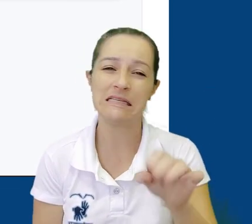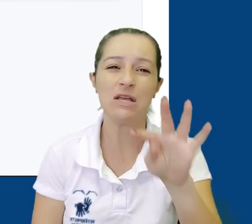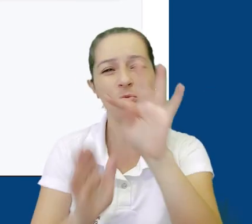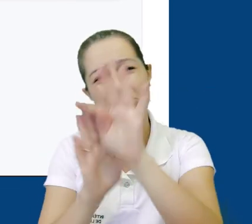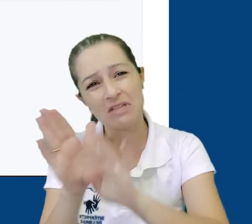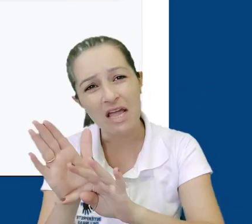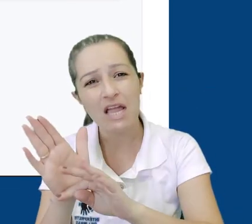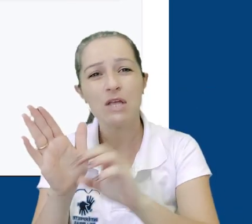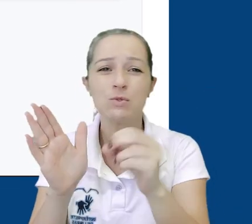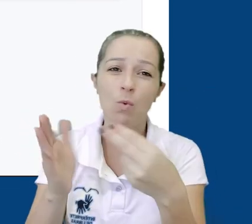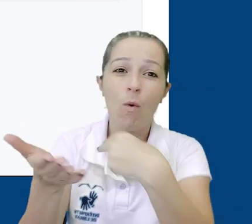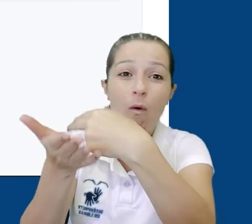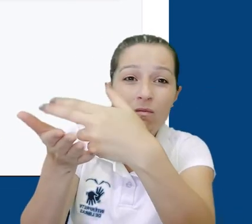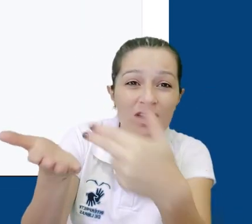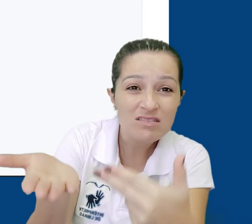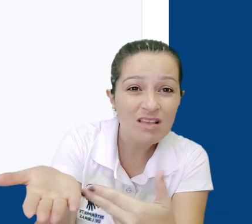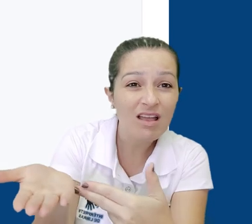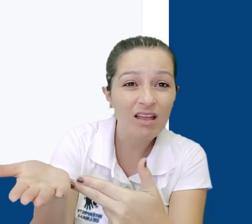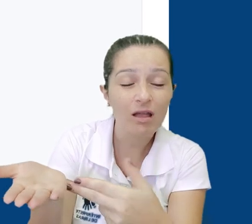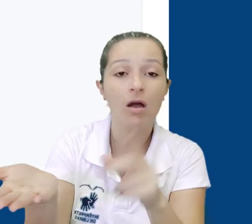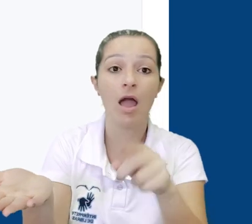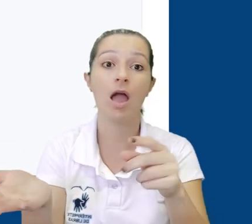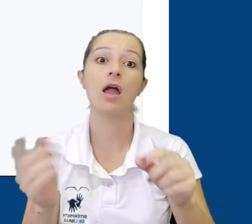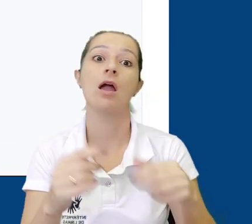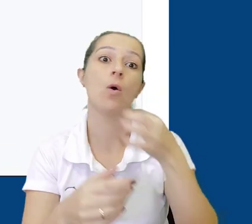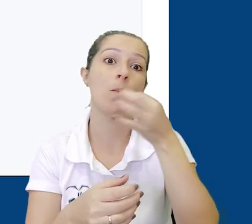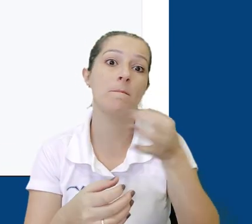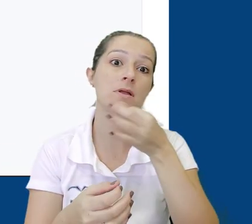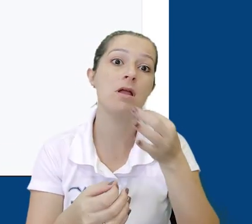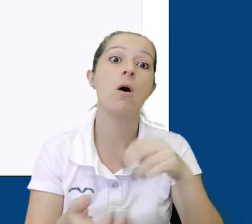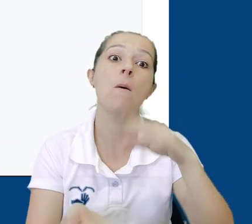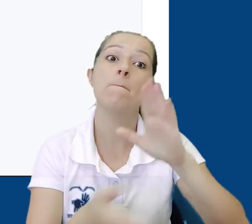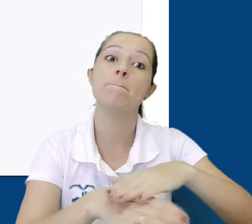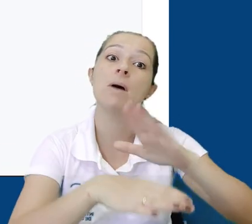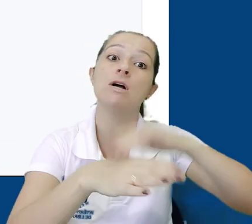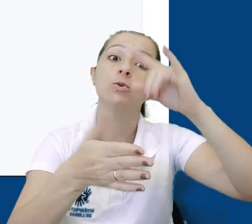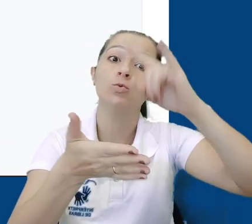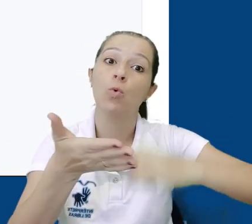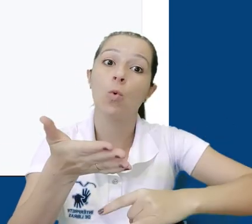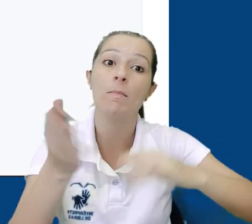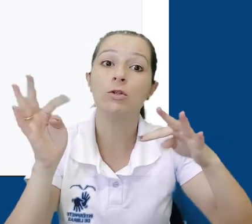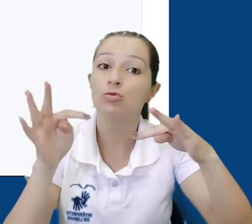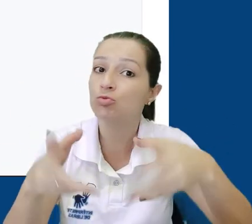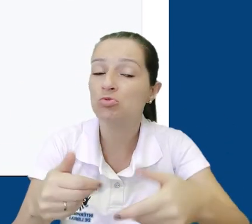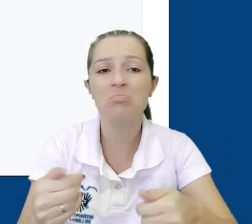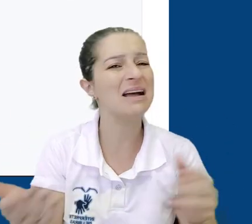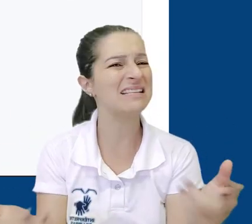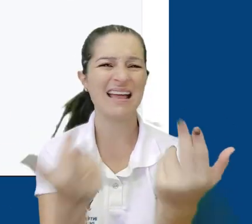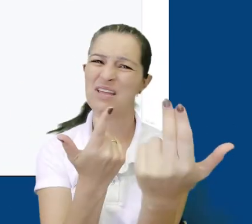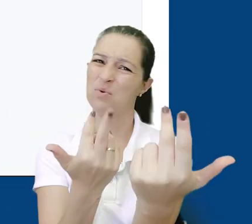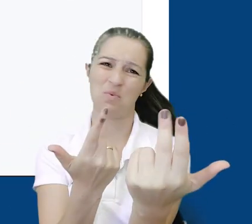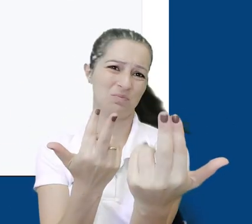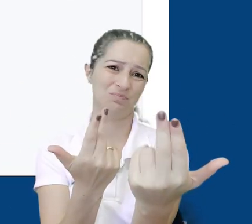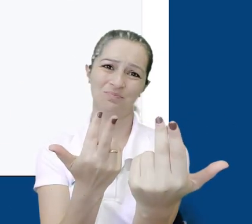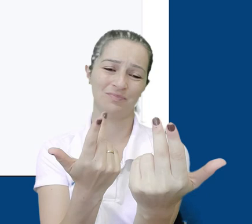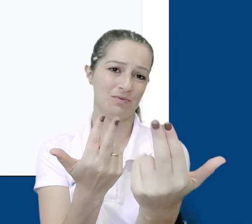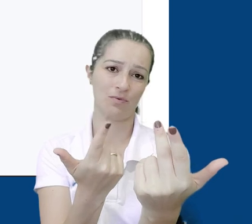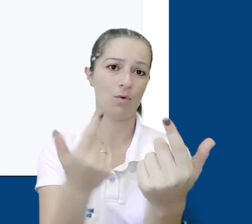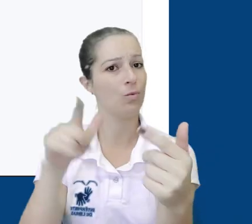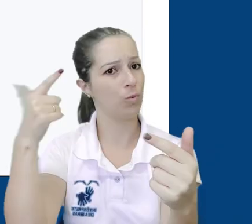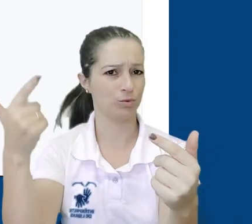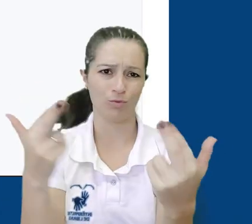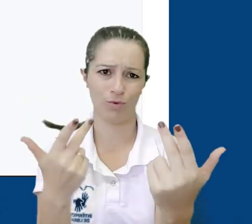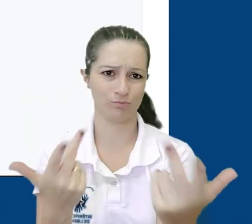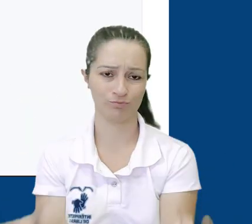vez de comentarmos um texto ou uma forma específica, o comentário será relacionado ao documento inteiro. Mas isso não altera muito a dinâmica da ferramenta.